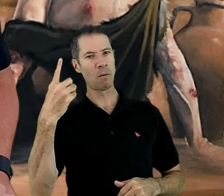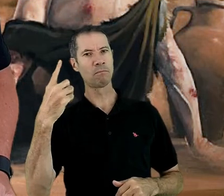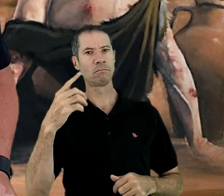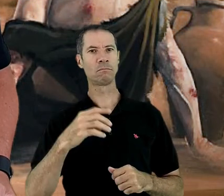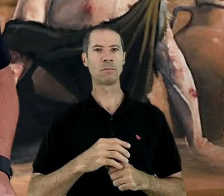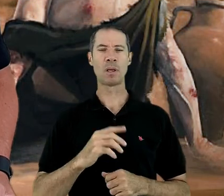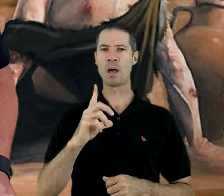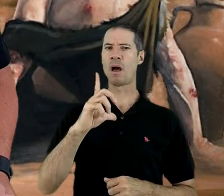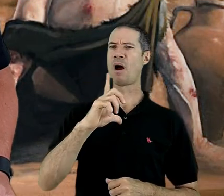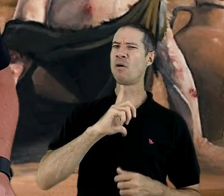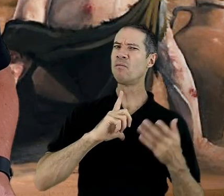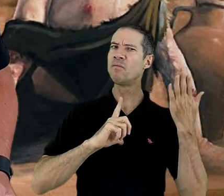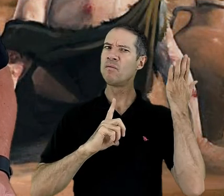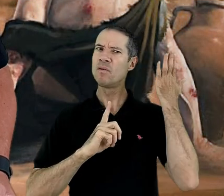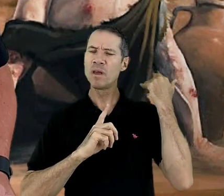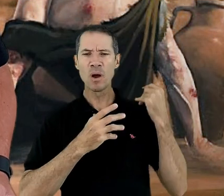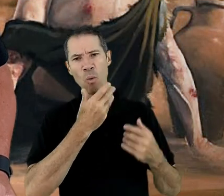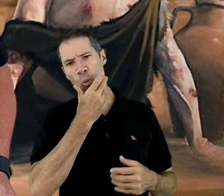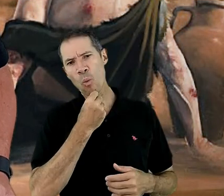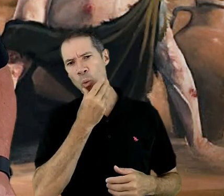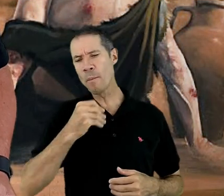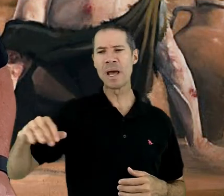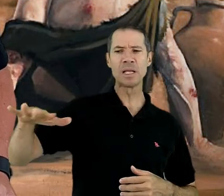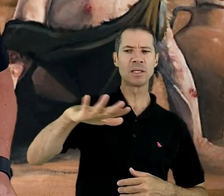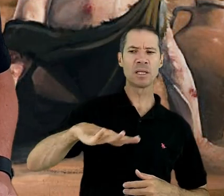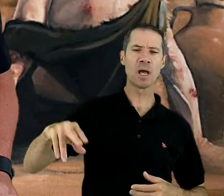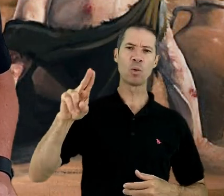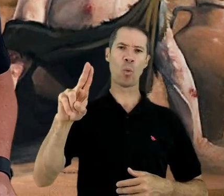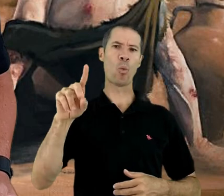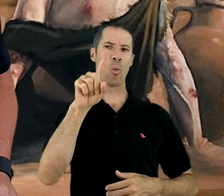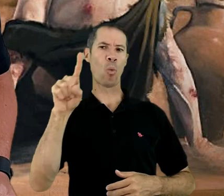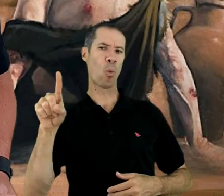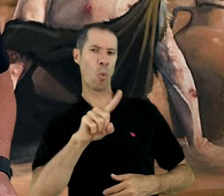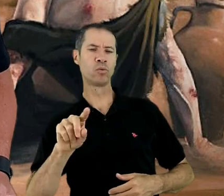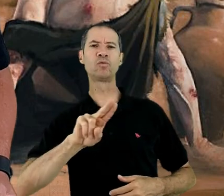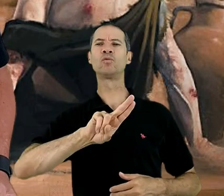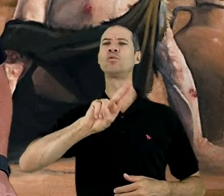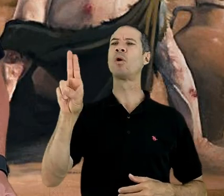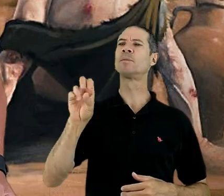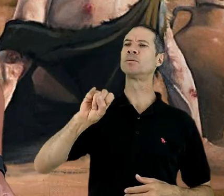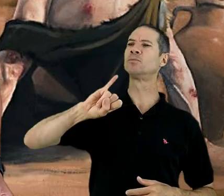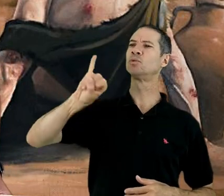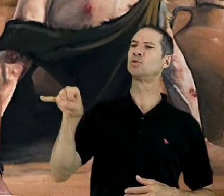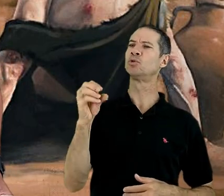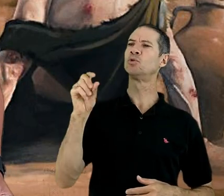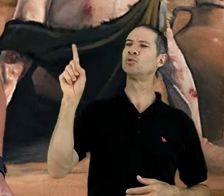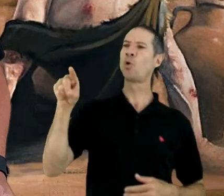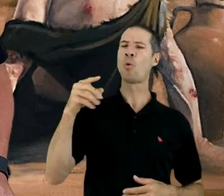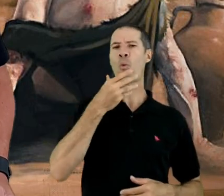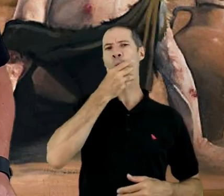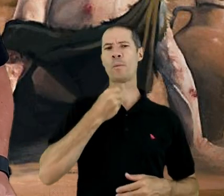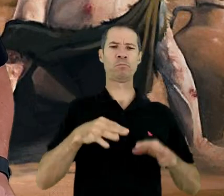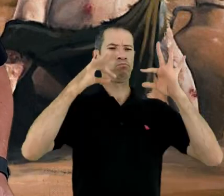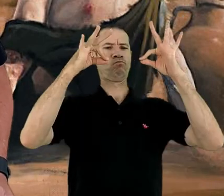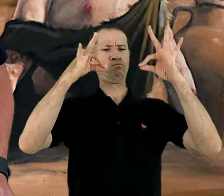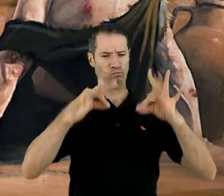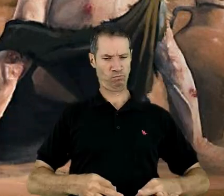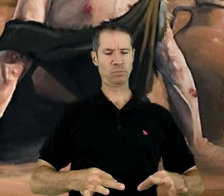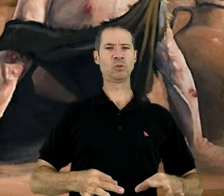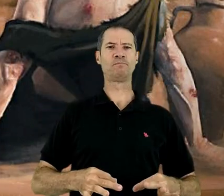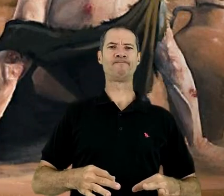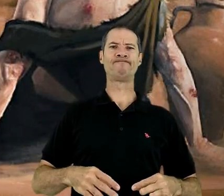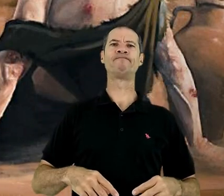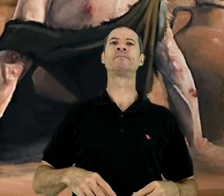Havia um homem na terra de Jó, cujo nome era Jó, homem íntegro e reto,